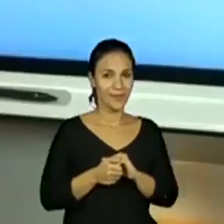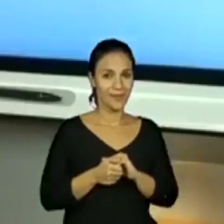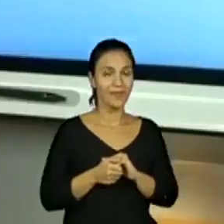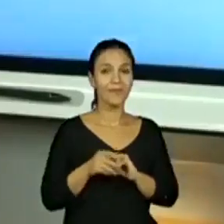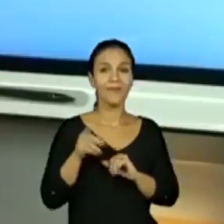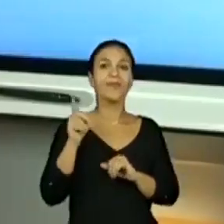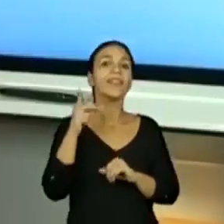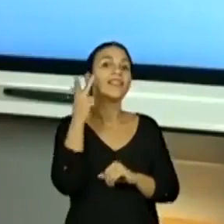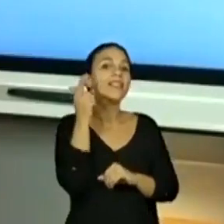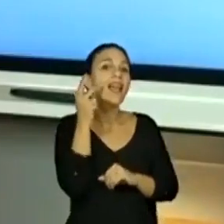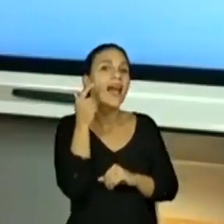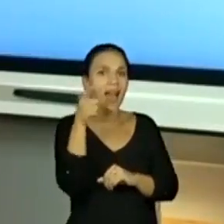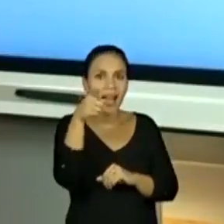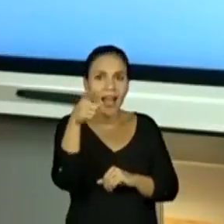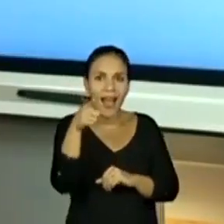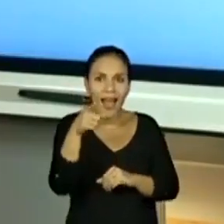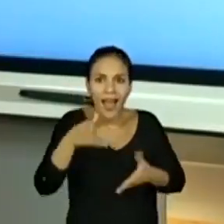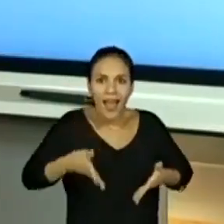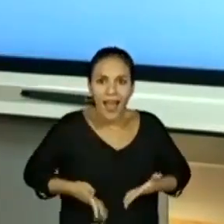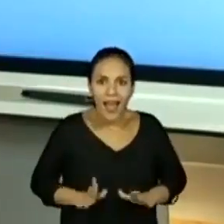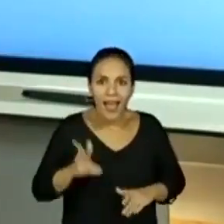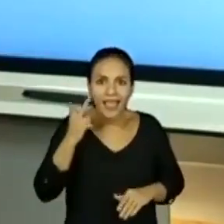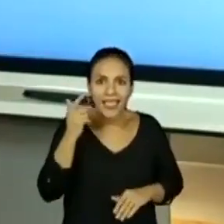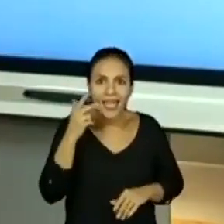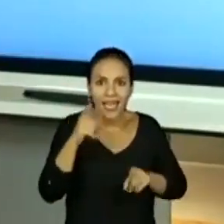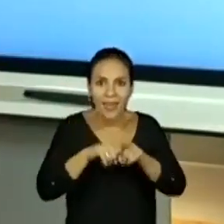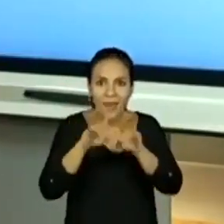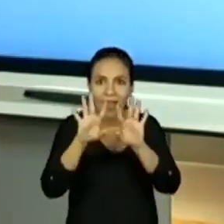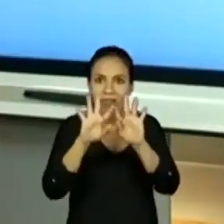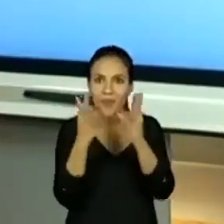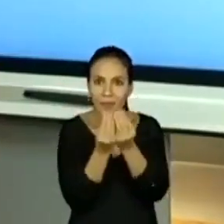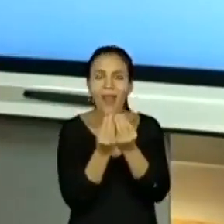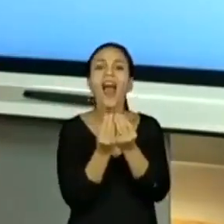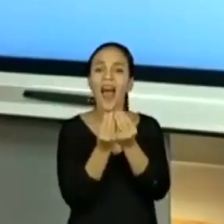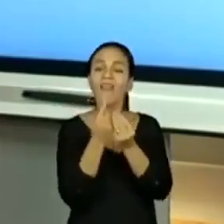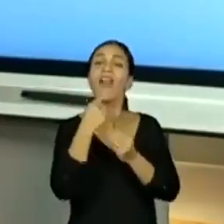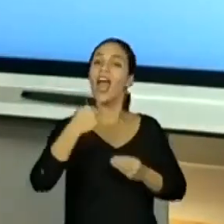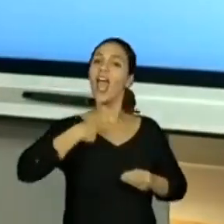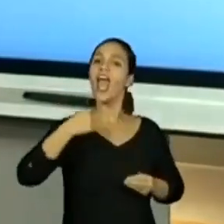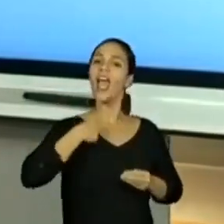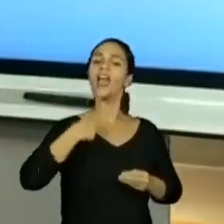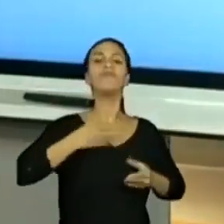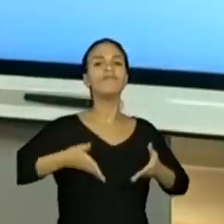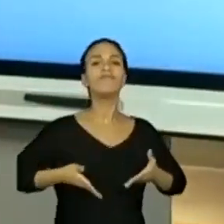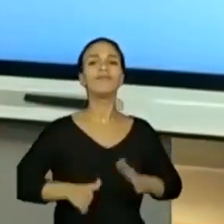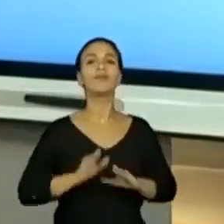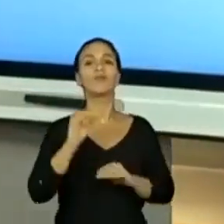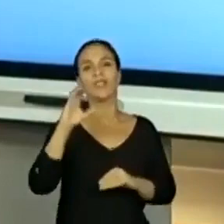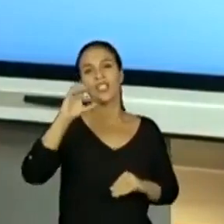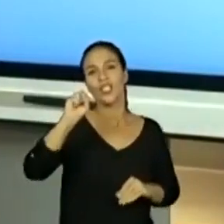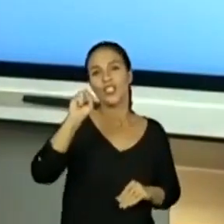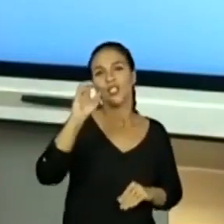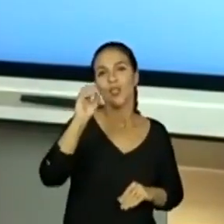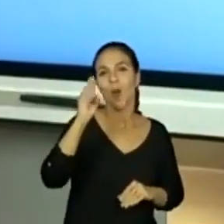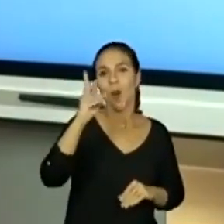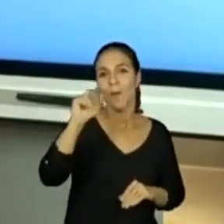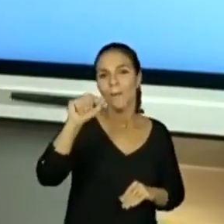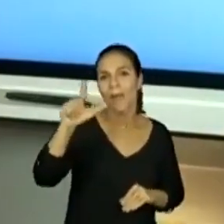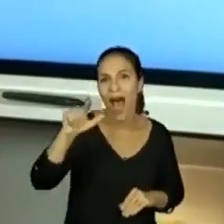Ceará. Se tiver alguém aí de família cearense, já vai subindo. Eu sou do Ceará. Sobral, Caetés, é.